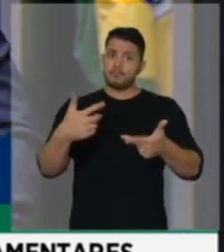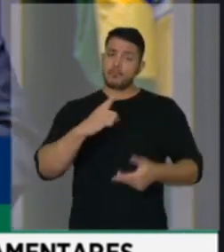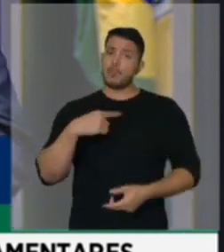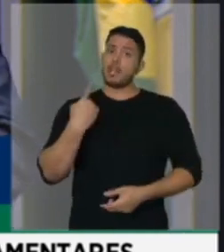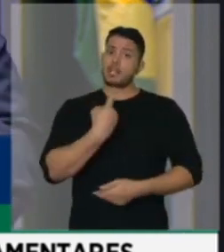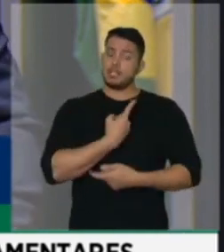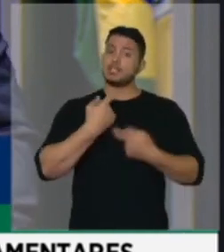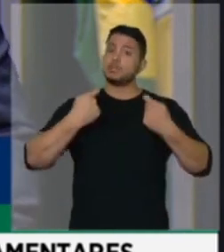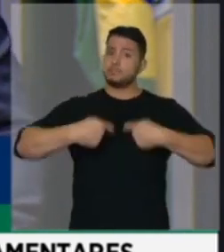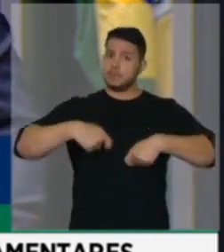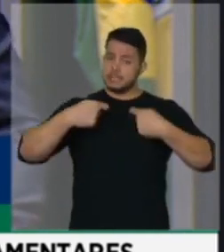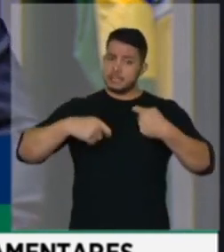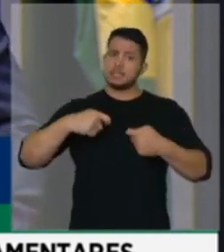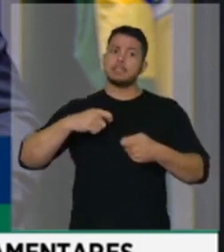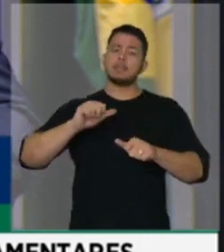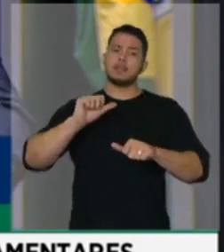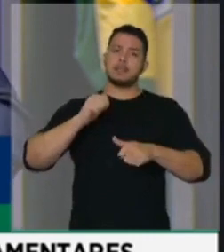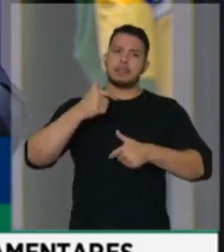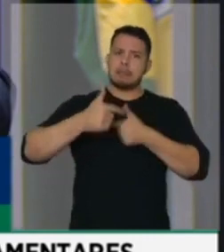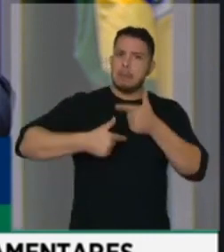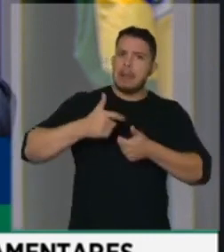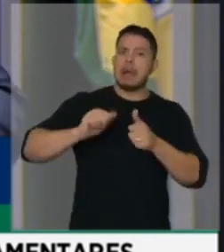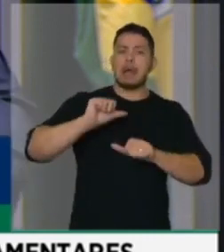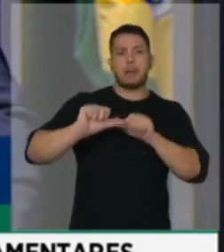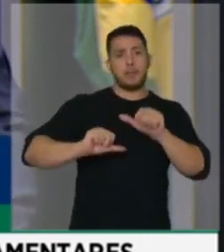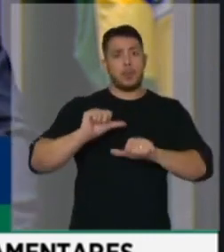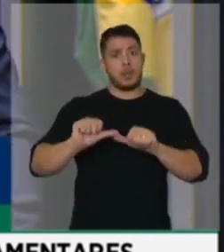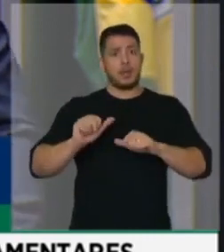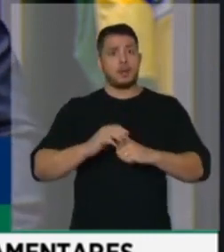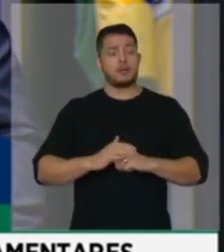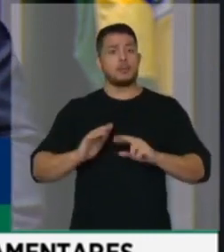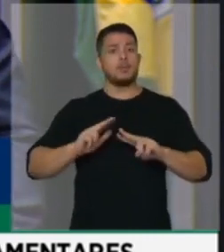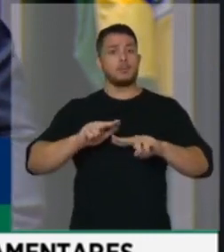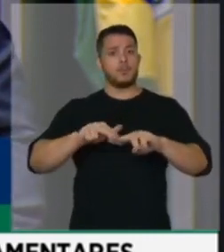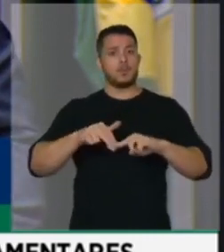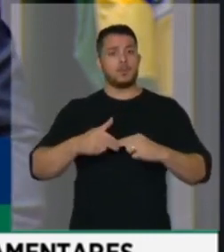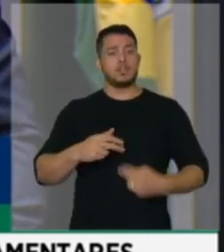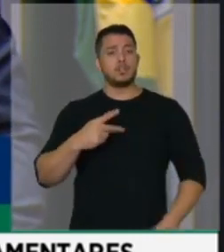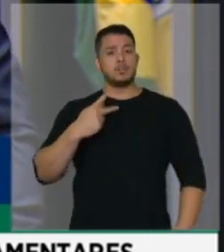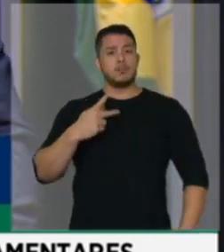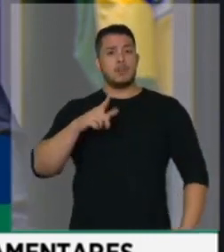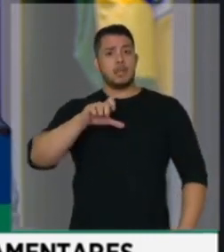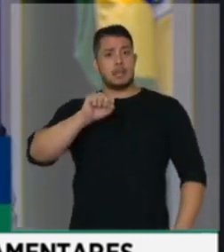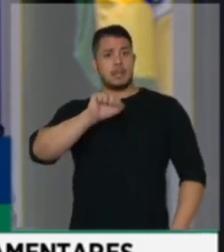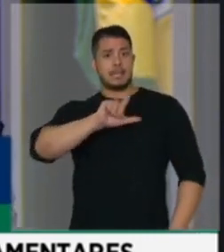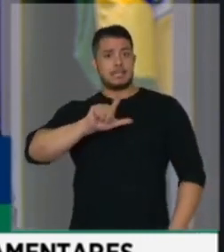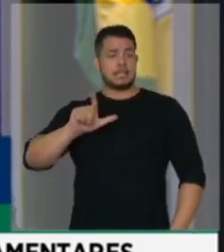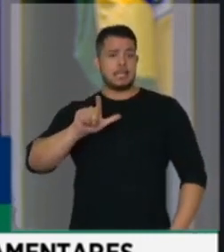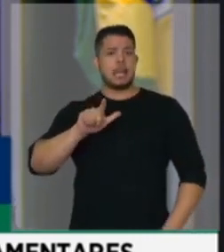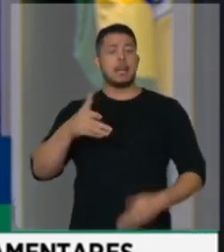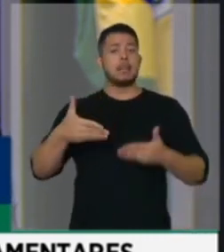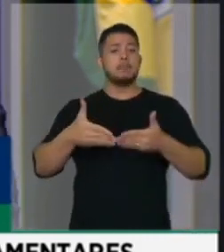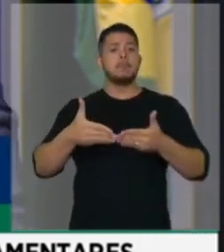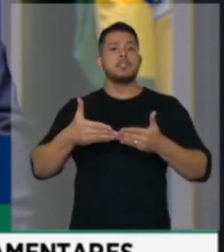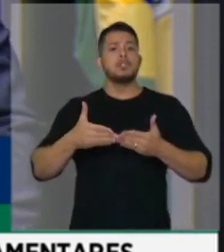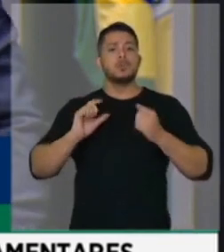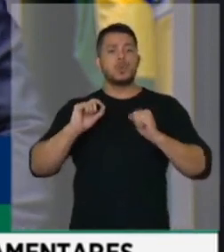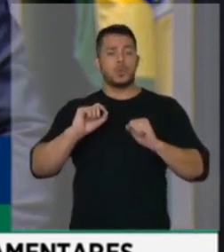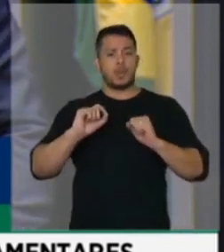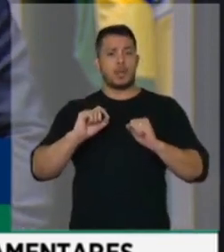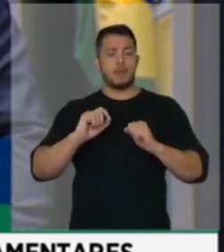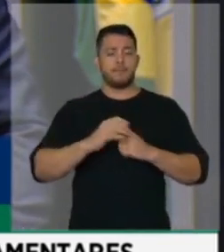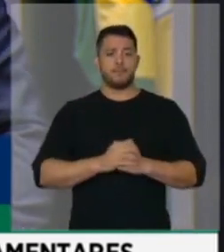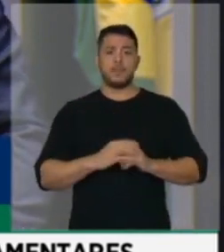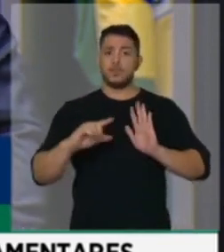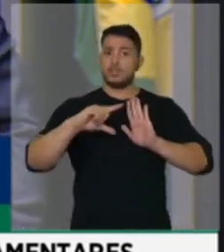estar trabalhando. Por isso, o PSL apresentou um destaque, porque o parágrafo 2º do artigo 53,